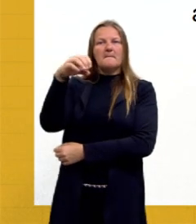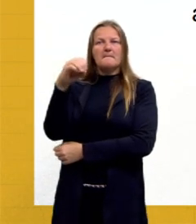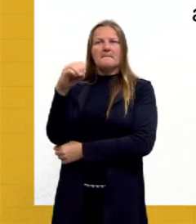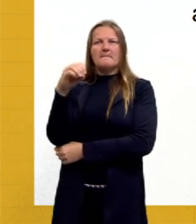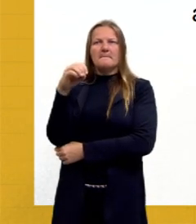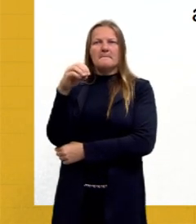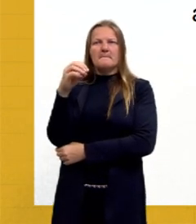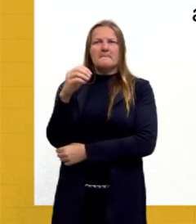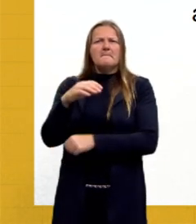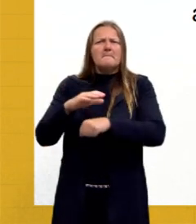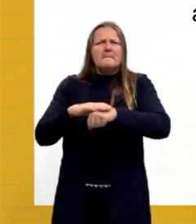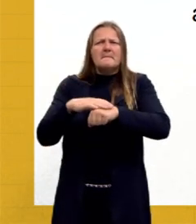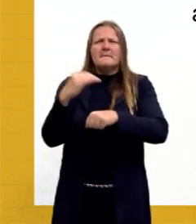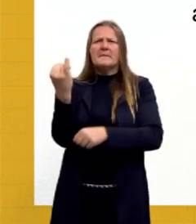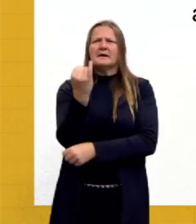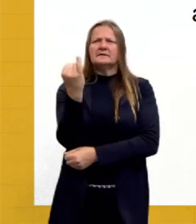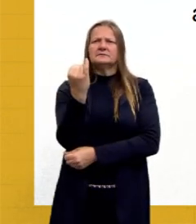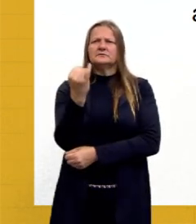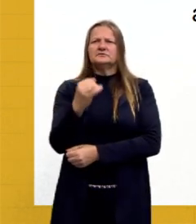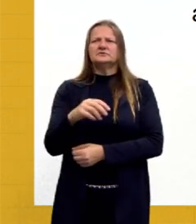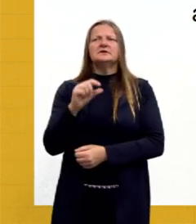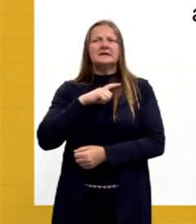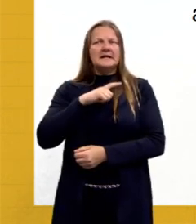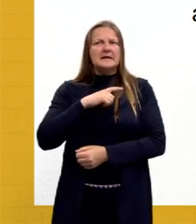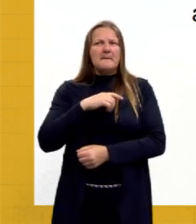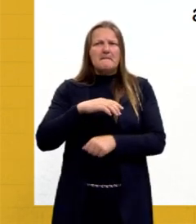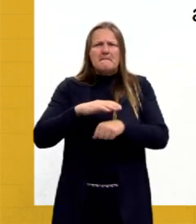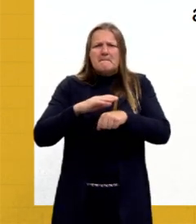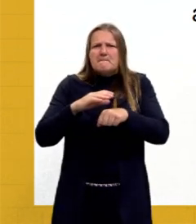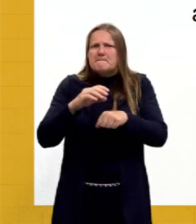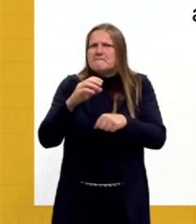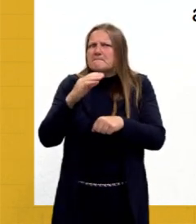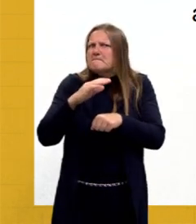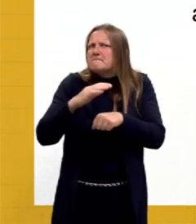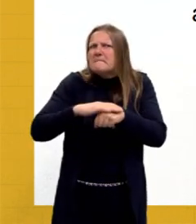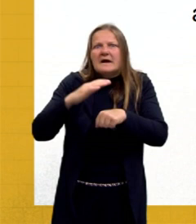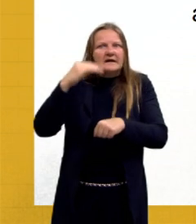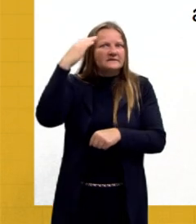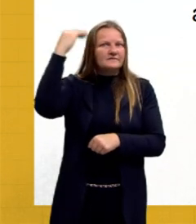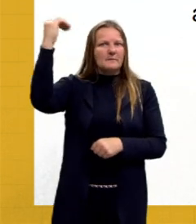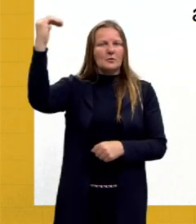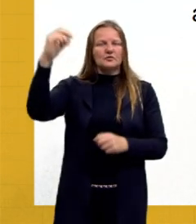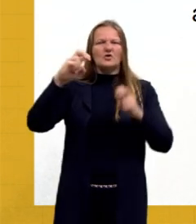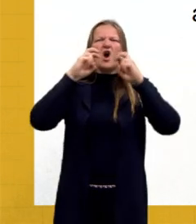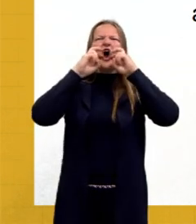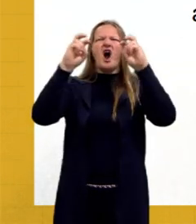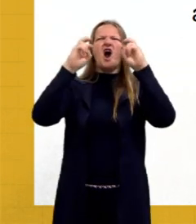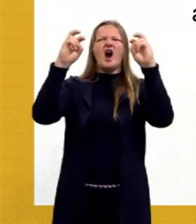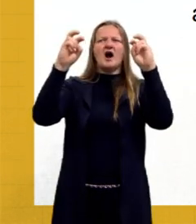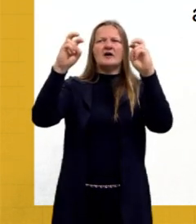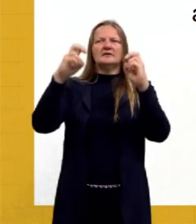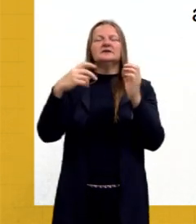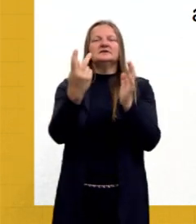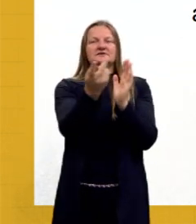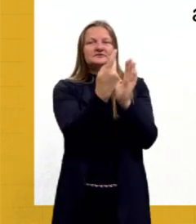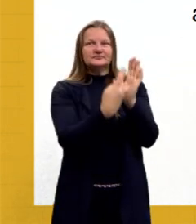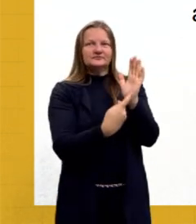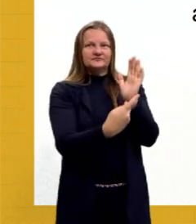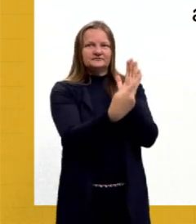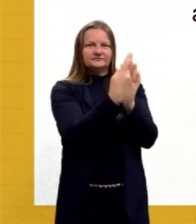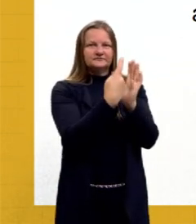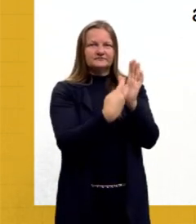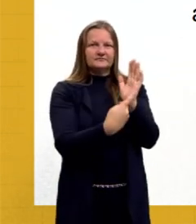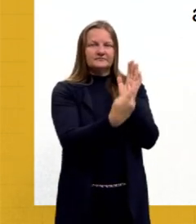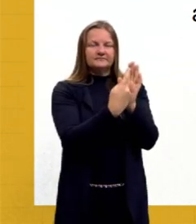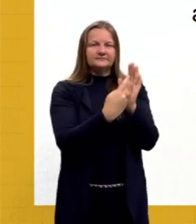autor da famosa obra O Grito, que virou meme e a gente muito já distribuiu essa figurinha aí nos grupos de